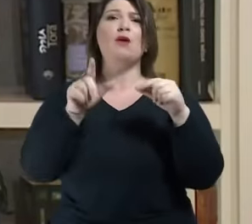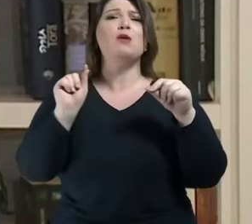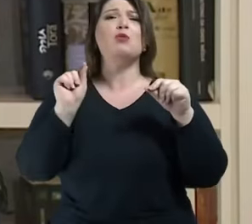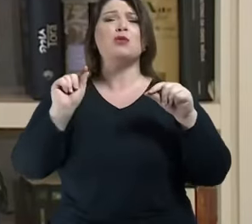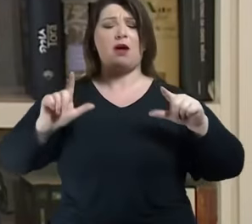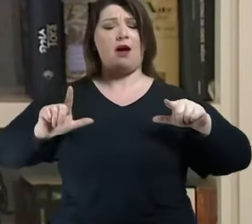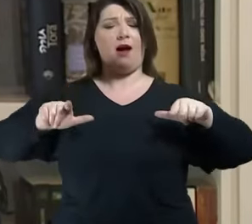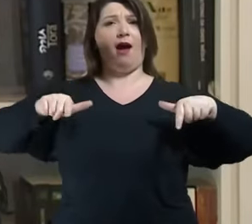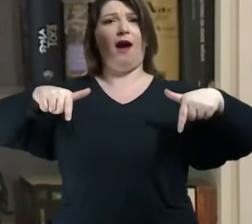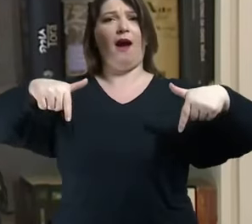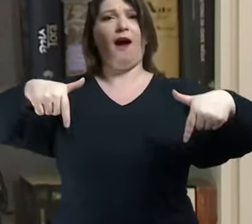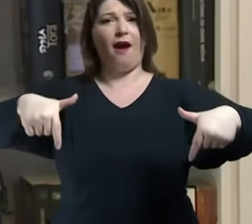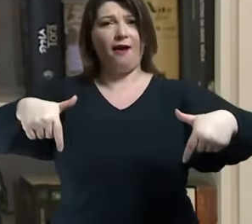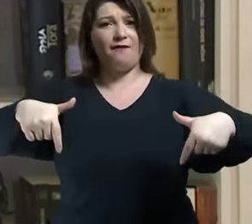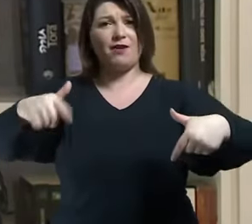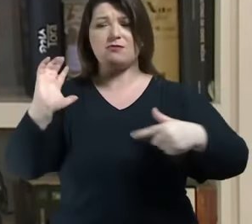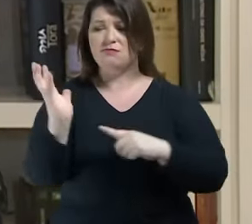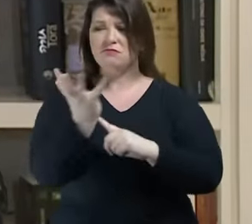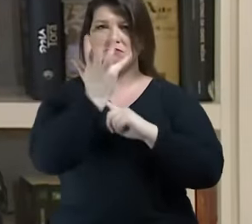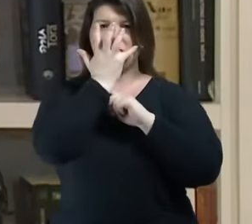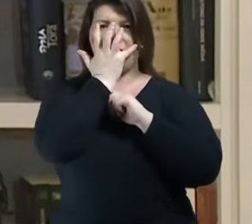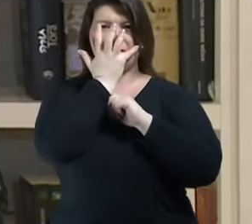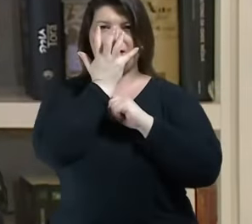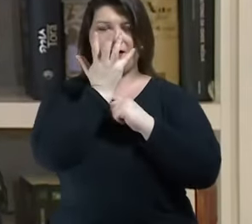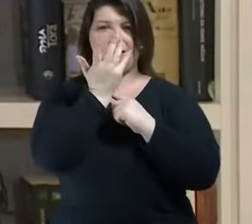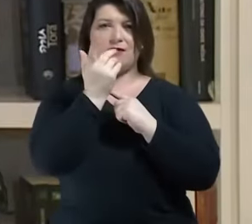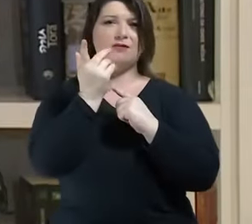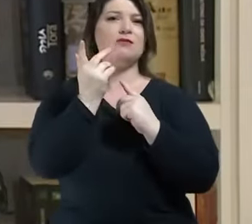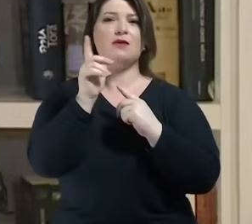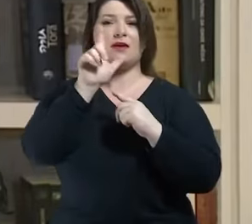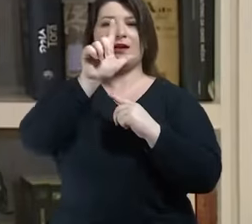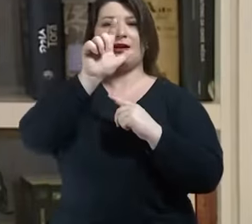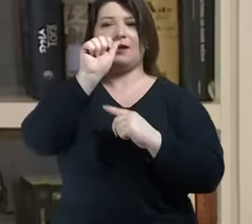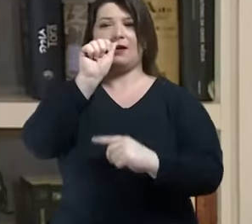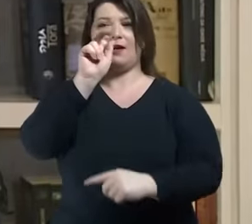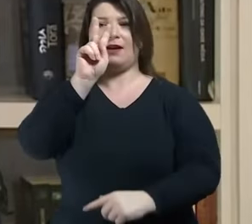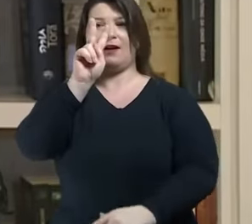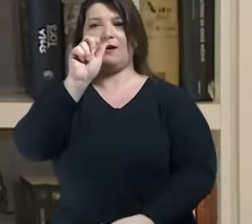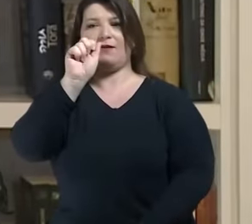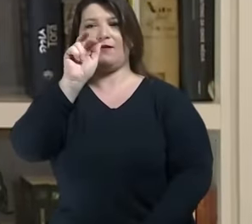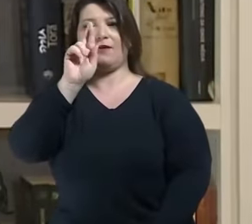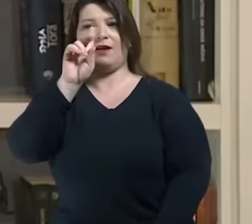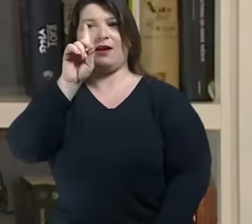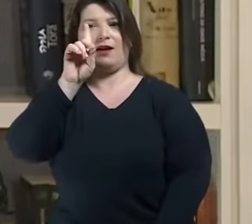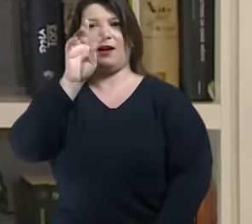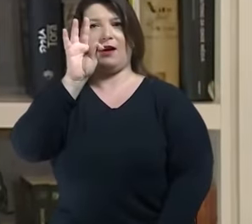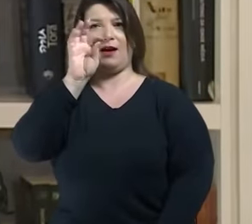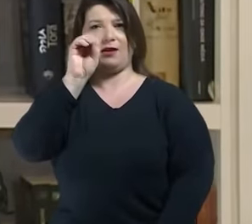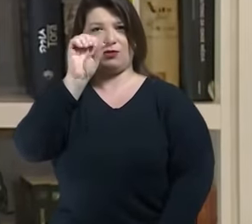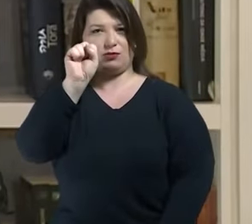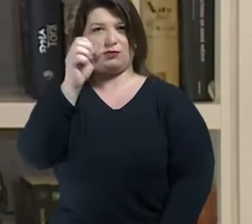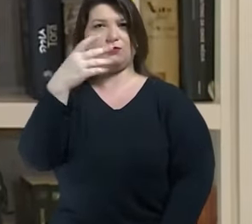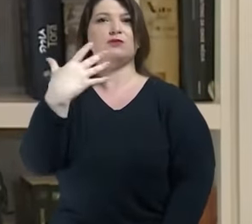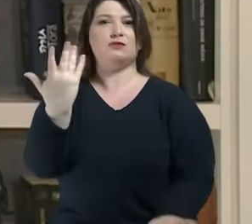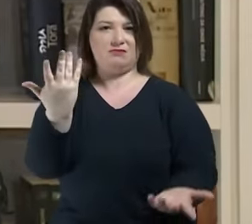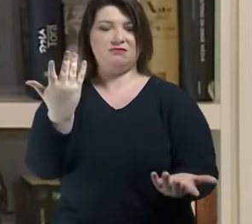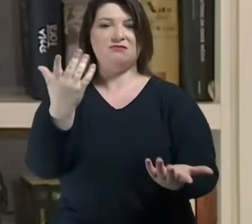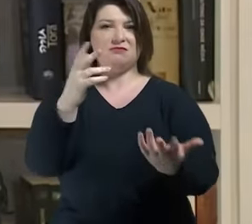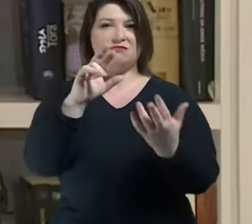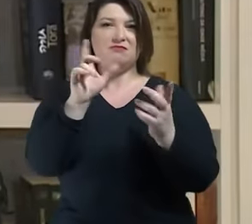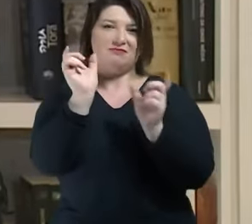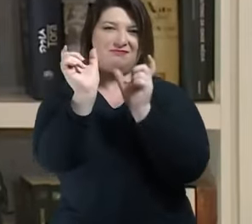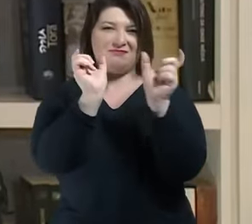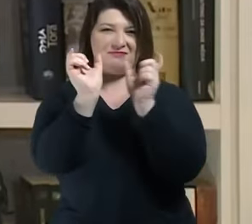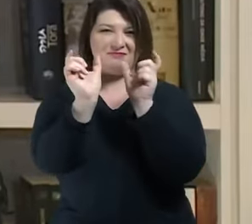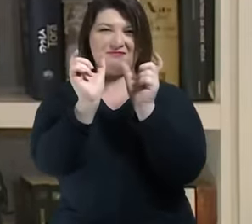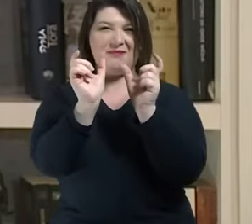pro del, ou seja, eu avanço de forma mascarada. Há um debate imenso sobre o sentido dessa frase, mas eu